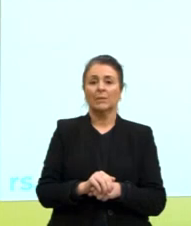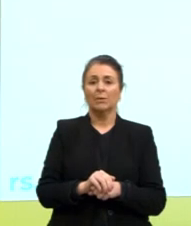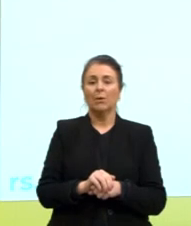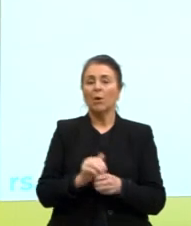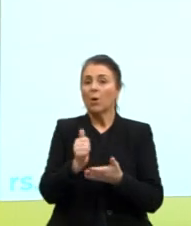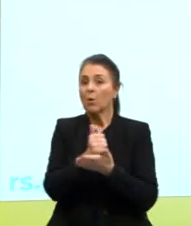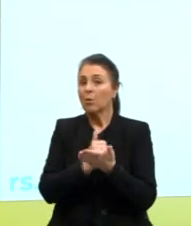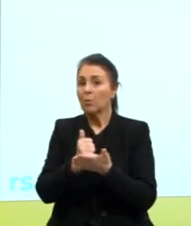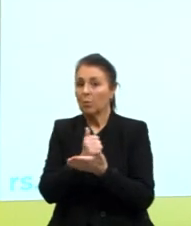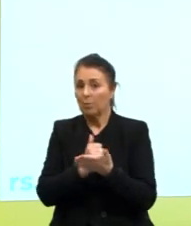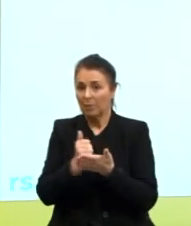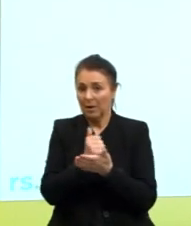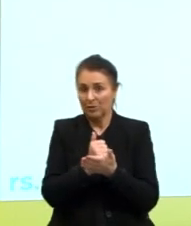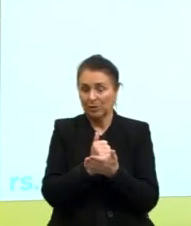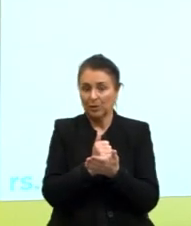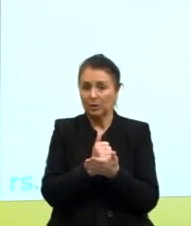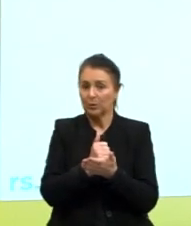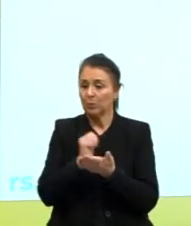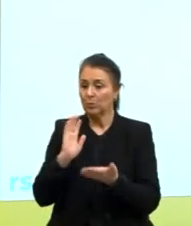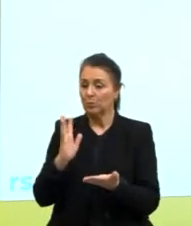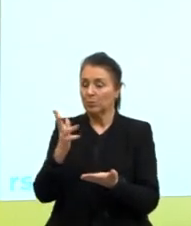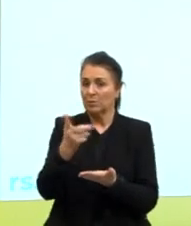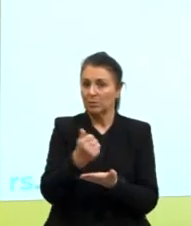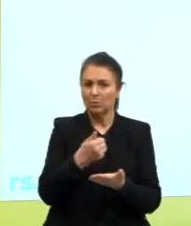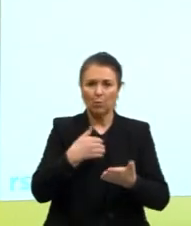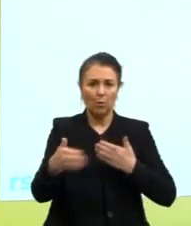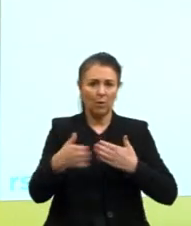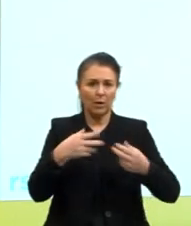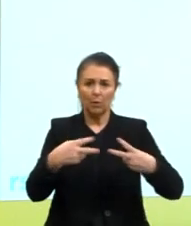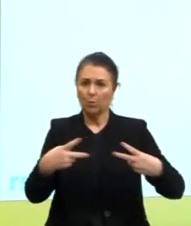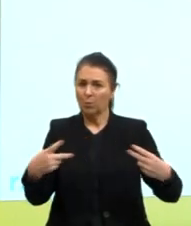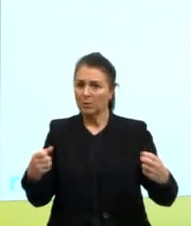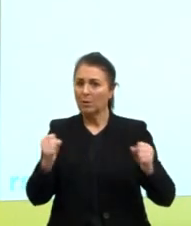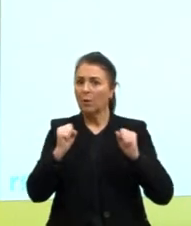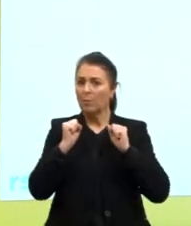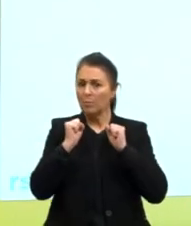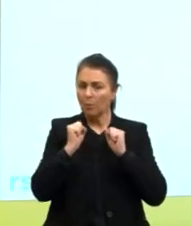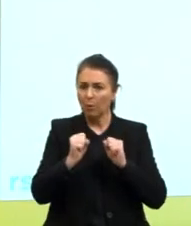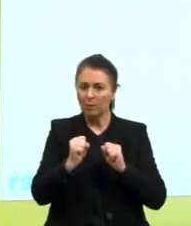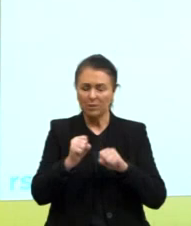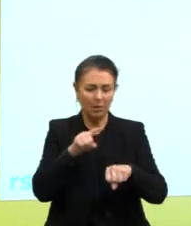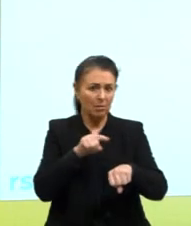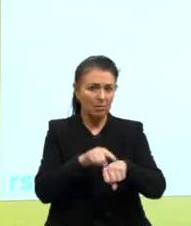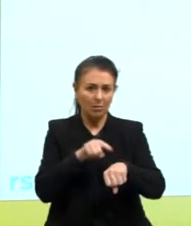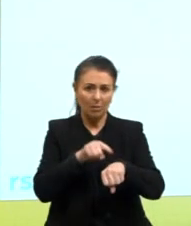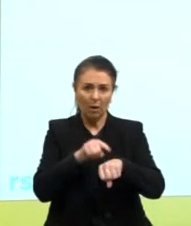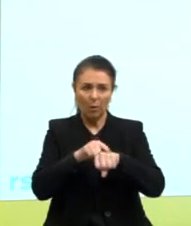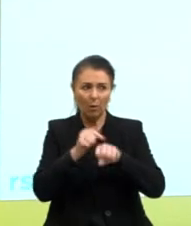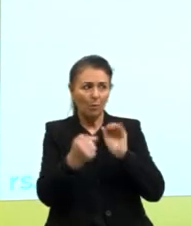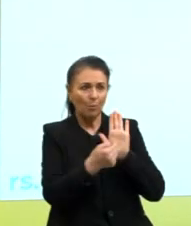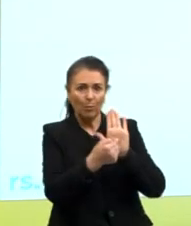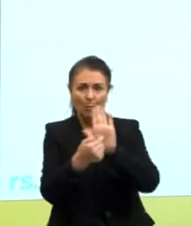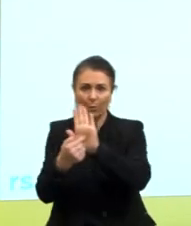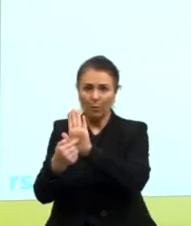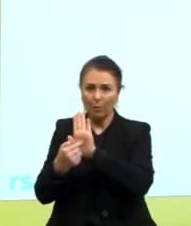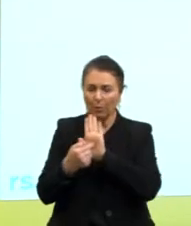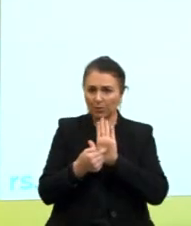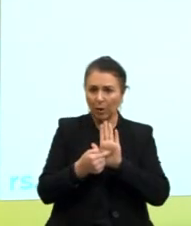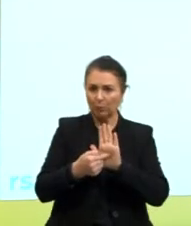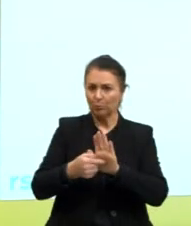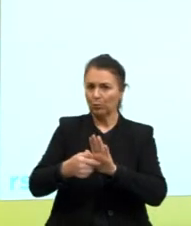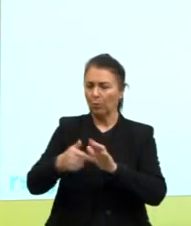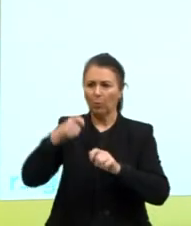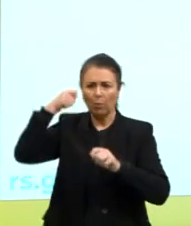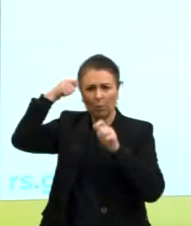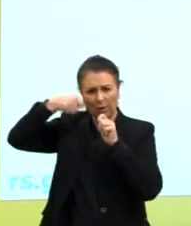baseado nesse parâmetro, qualquer incidente pode ser imediatamente reportado por gravação